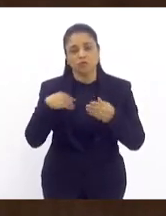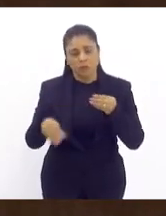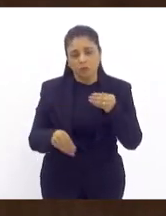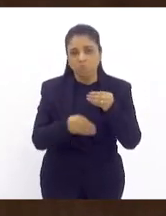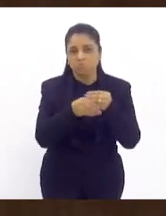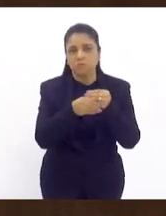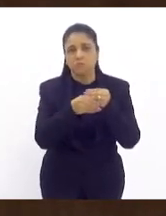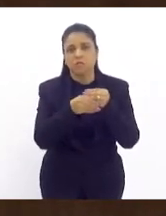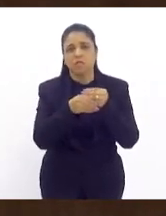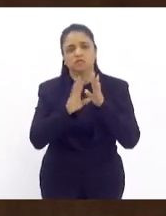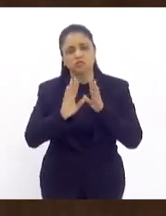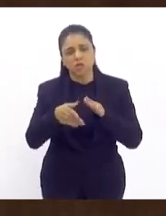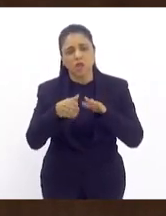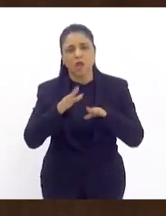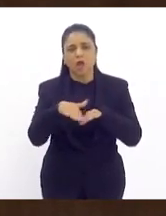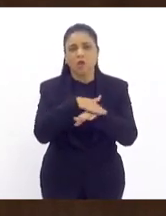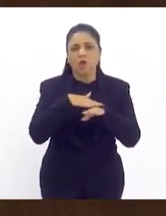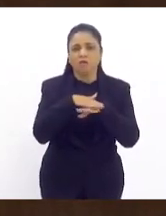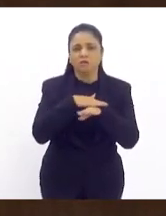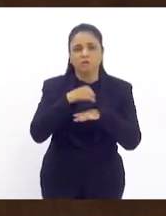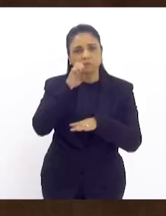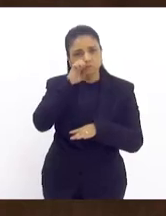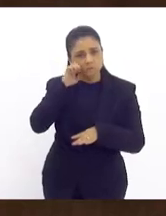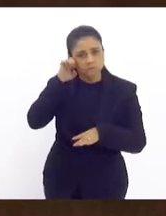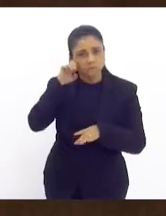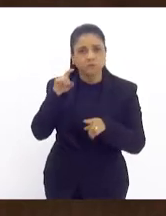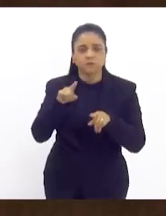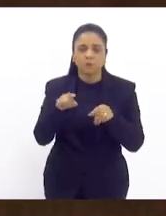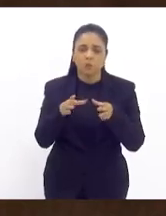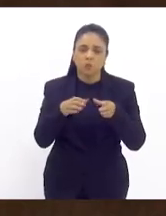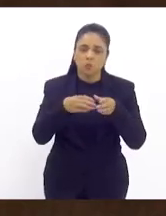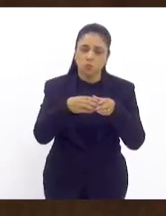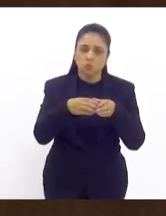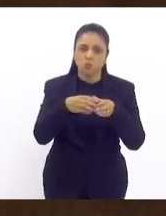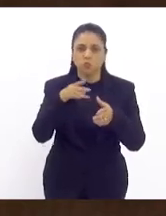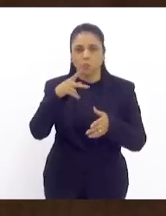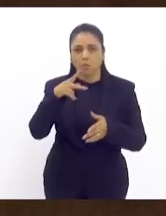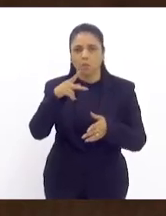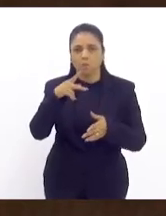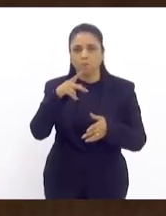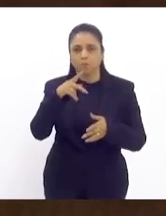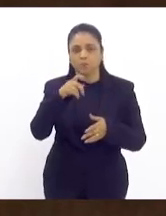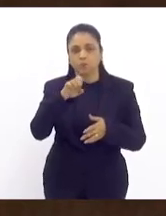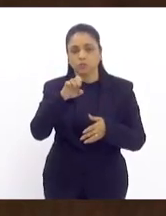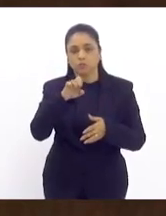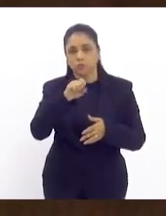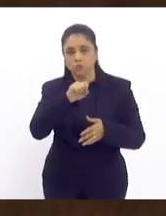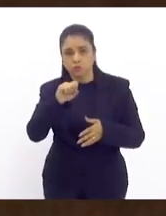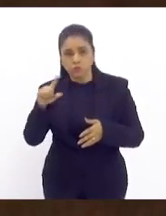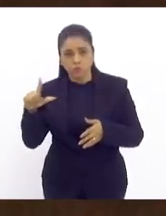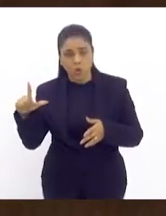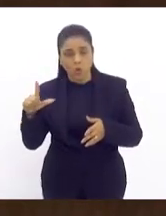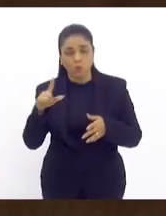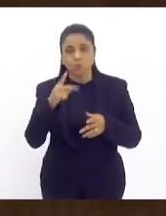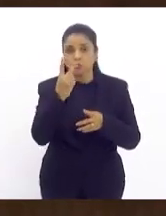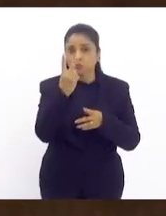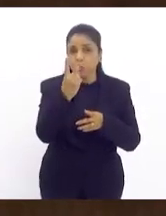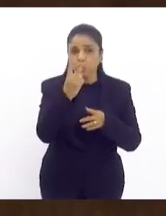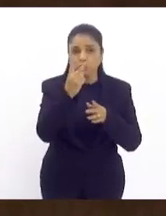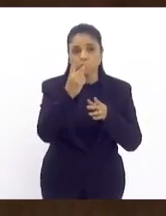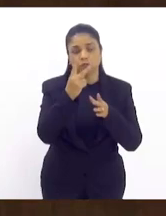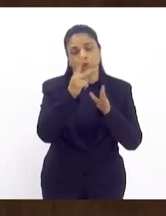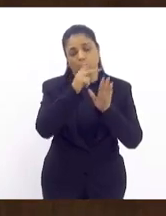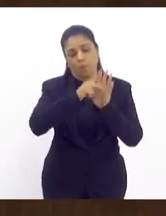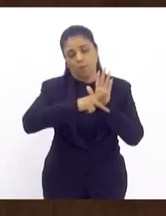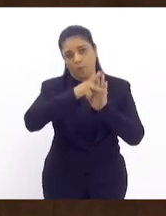deputada Helica Takimoto e com a bancada do pessoal são duas emendas que tem pra gente retirar o projeto aqui desde 2019 é um